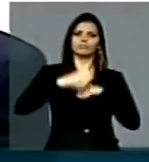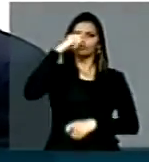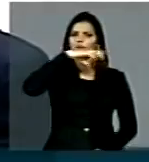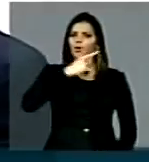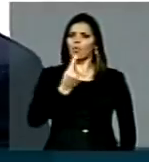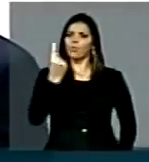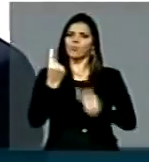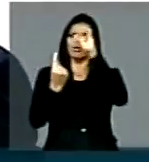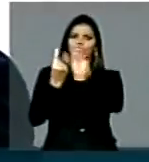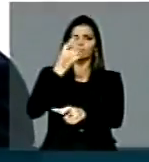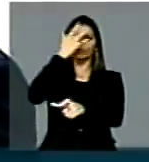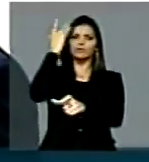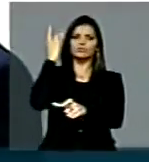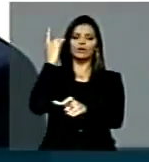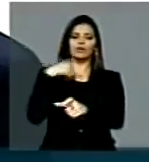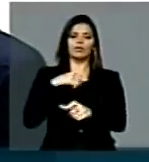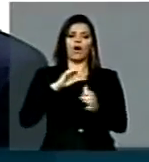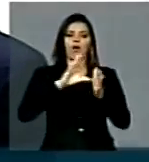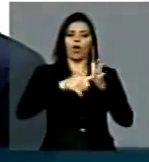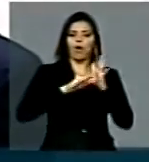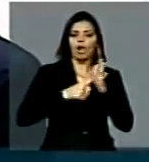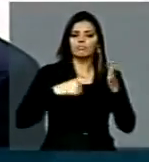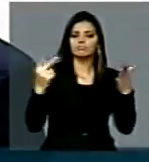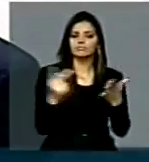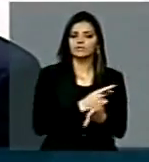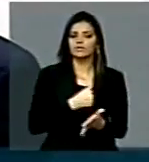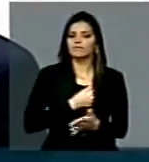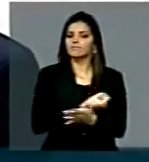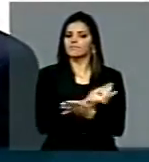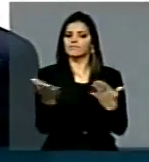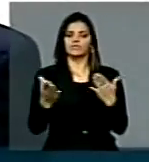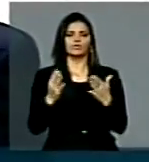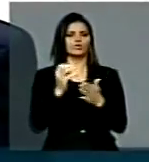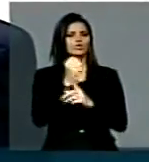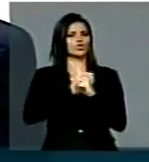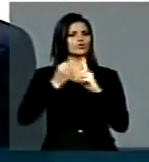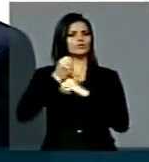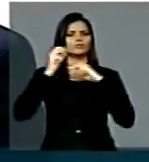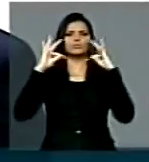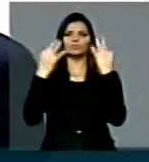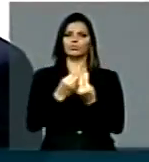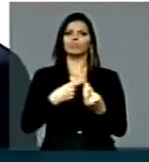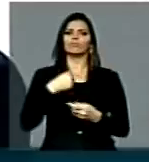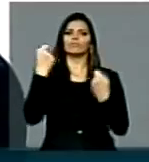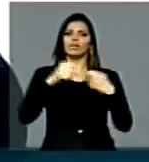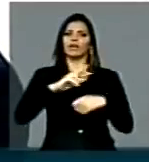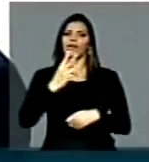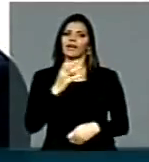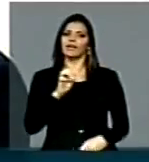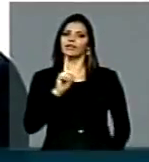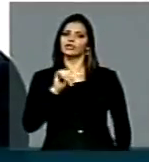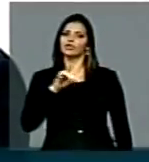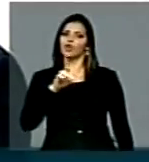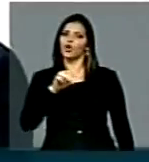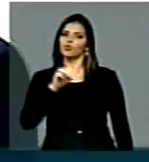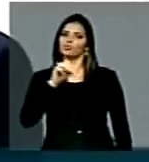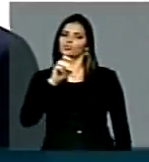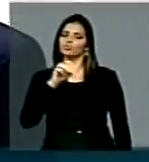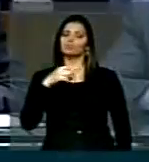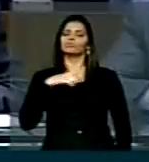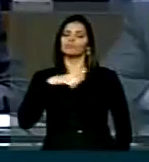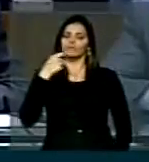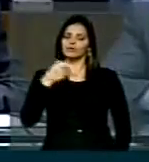vítima e o crime de corrupção provoca como vítima a sociedade inteira. Este sim deve ser considerado hediondo. Muito obrigado, senhor presidente.